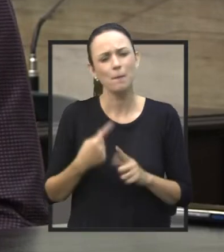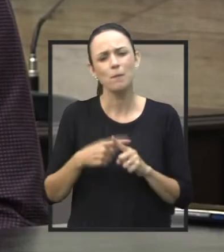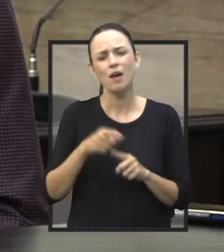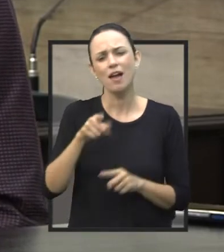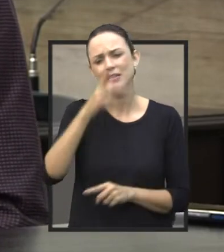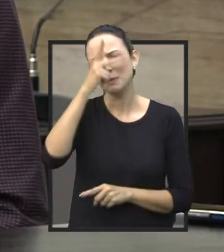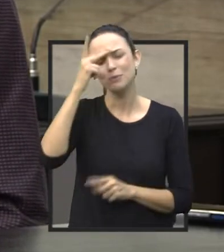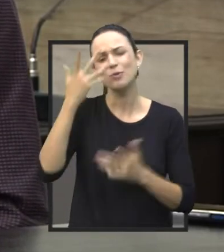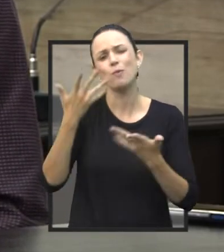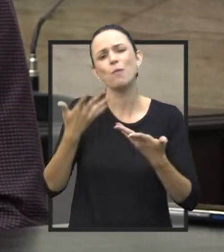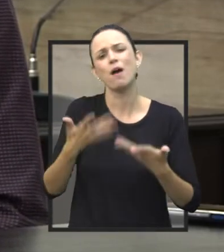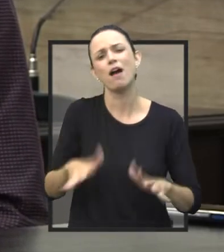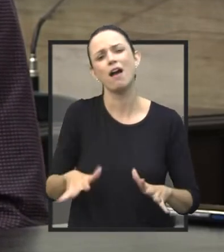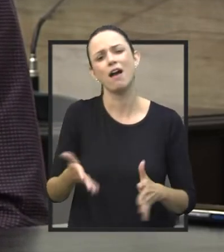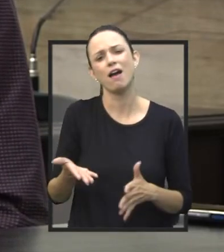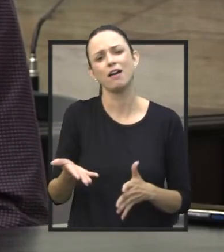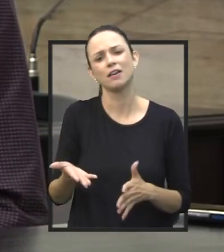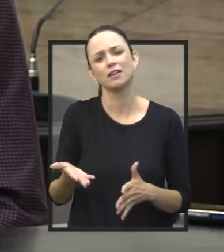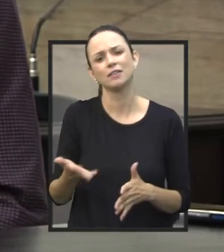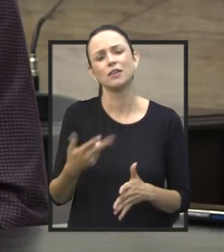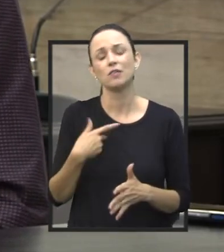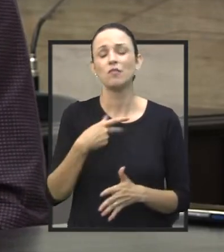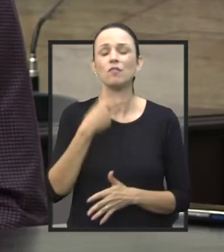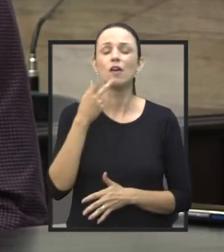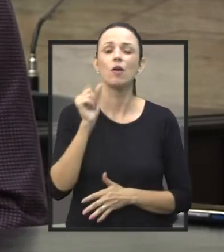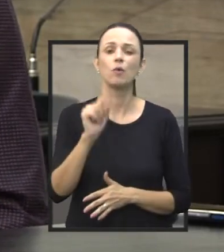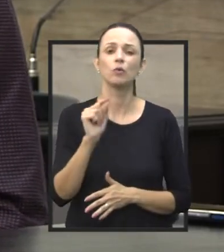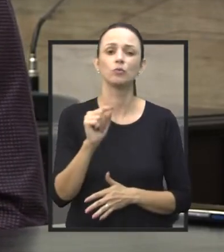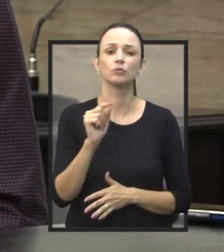querem? Eu acho que isso vai entrar, o que eu vou dizer vai entrar,